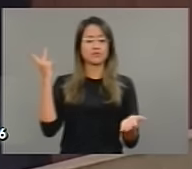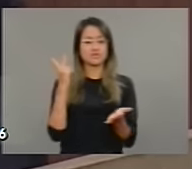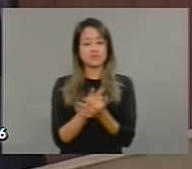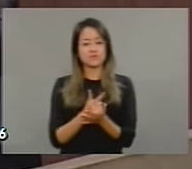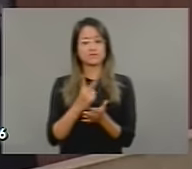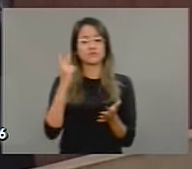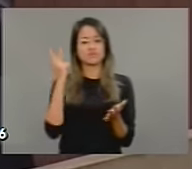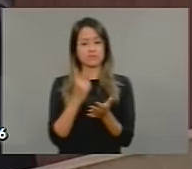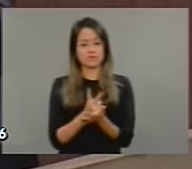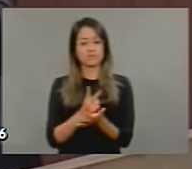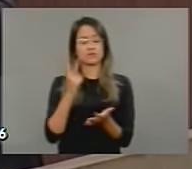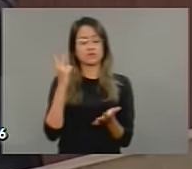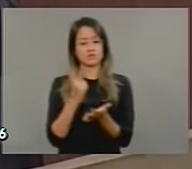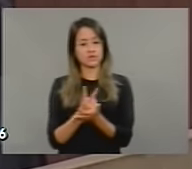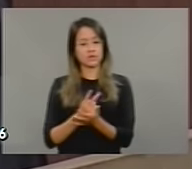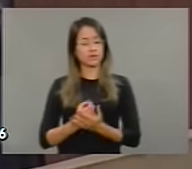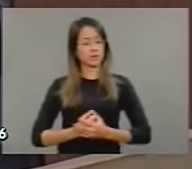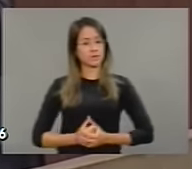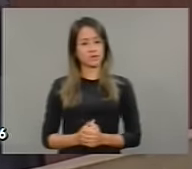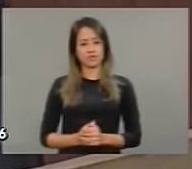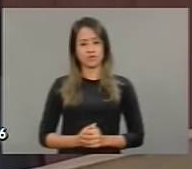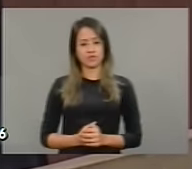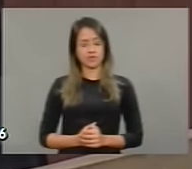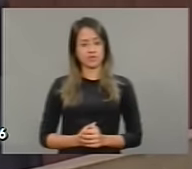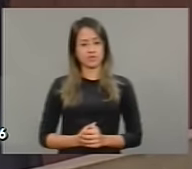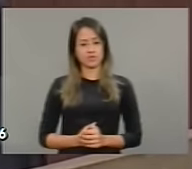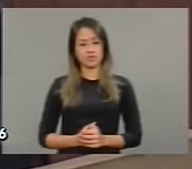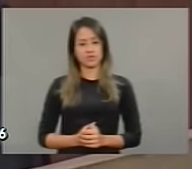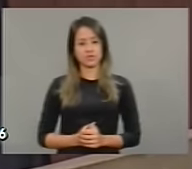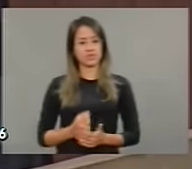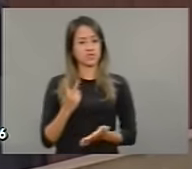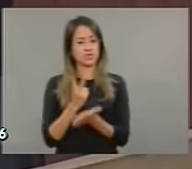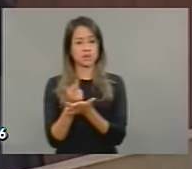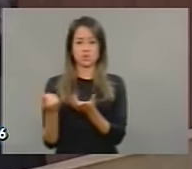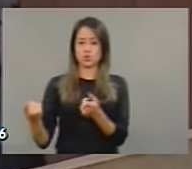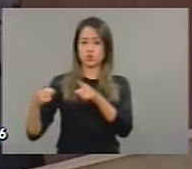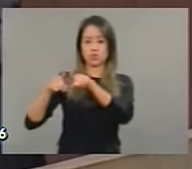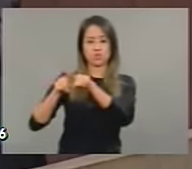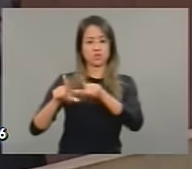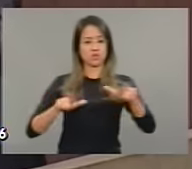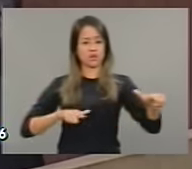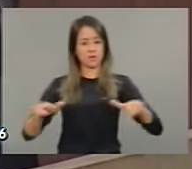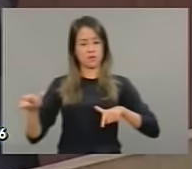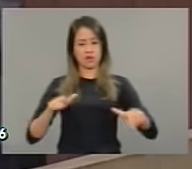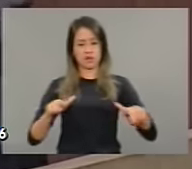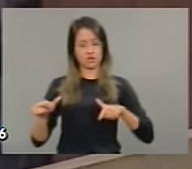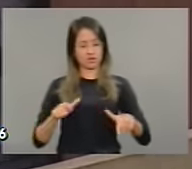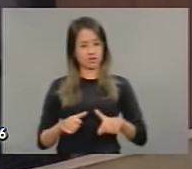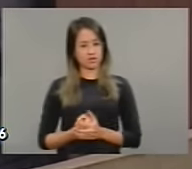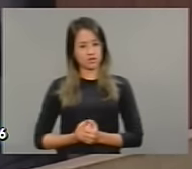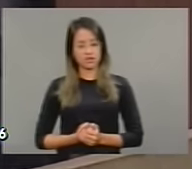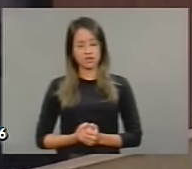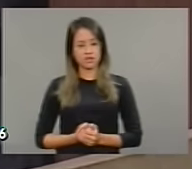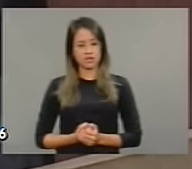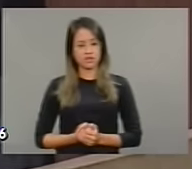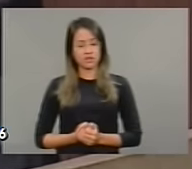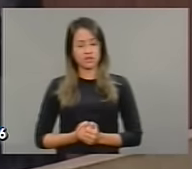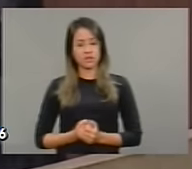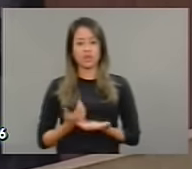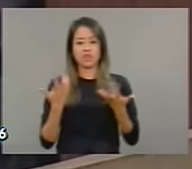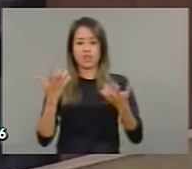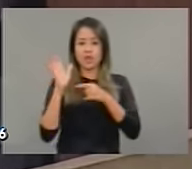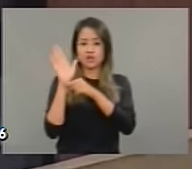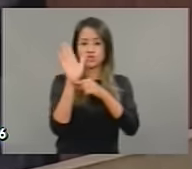sempre, sempre, sempre, ao lado desses trabalhadores e trabalhadoras, no sentido de que eles sejam,